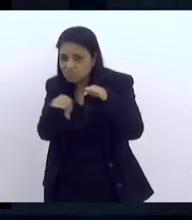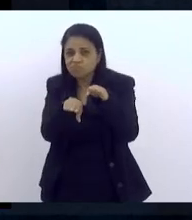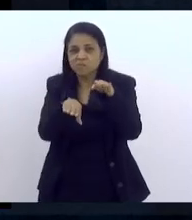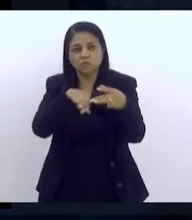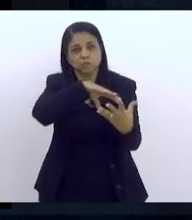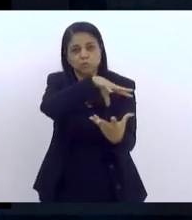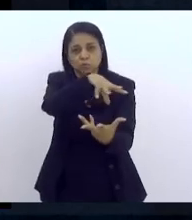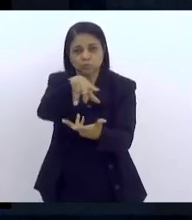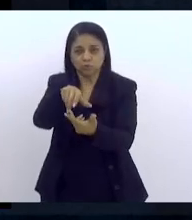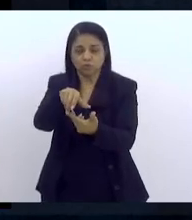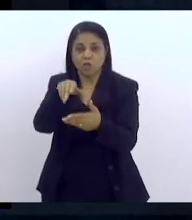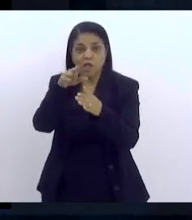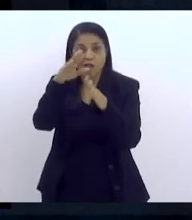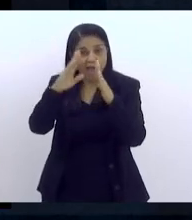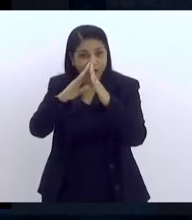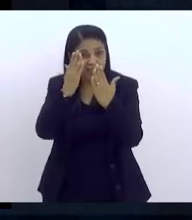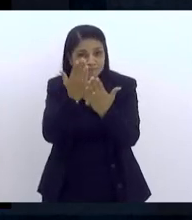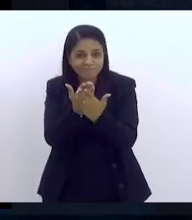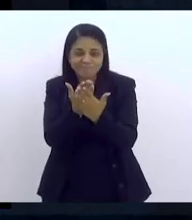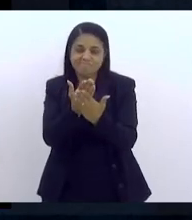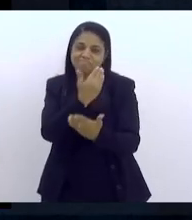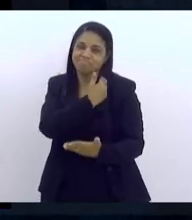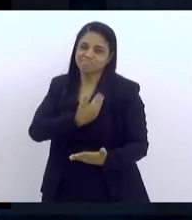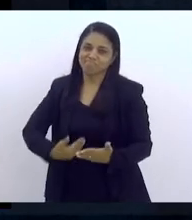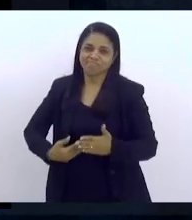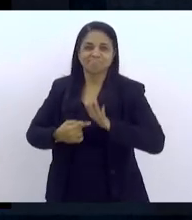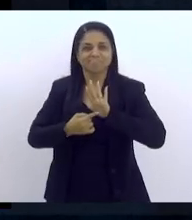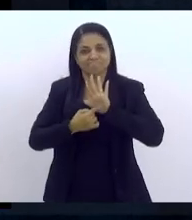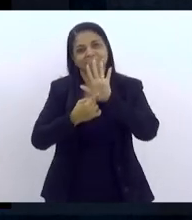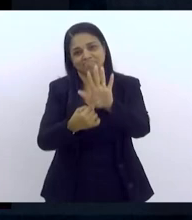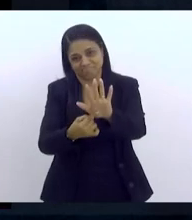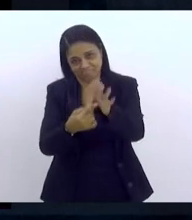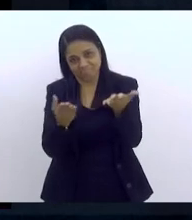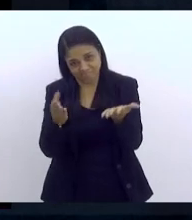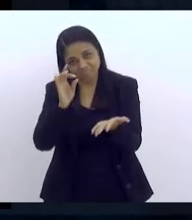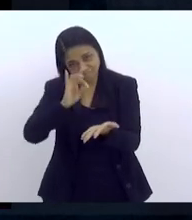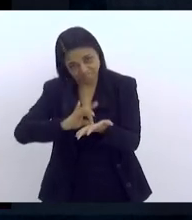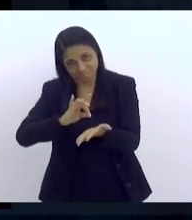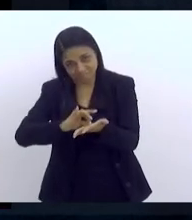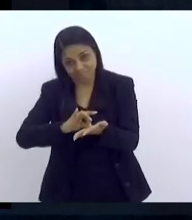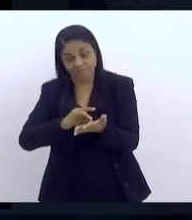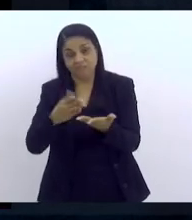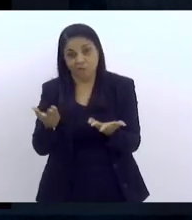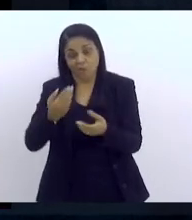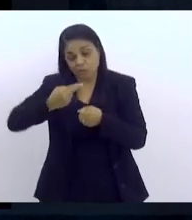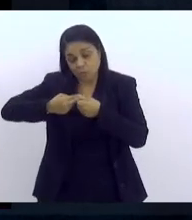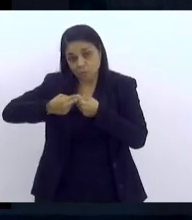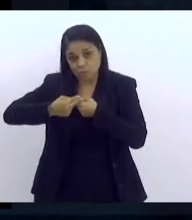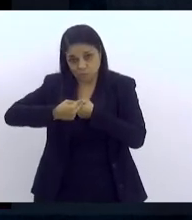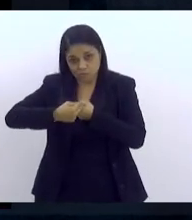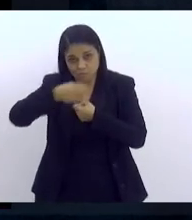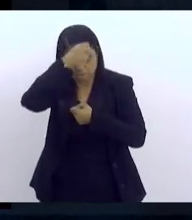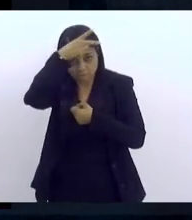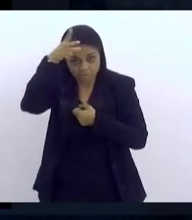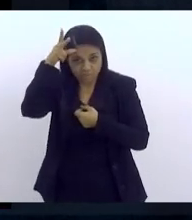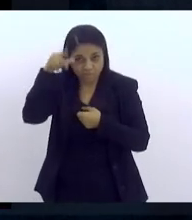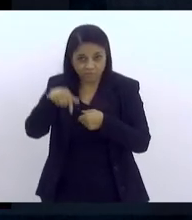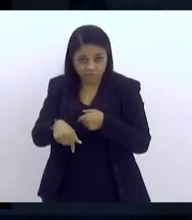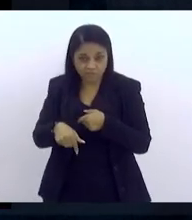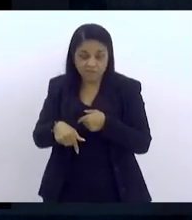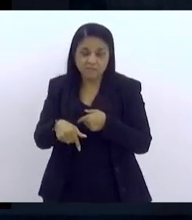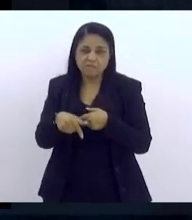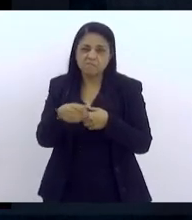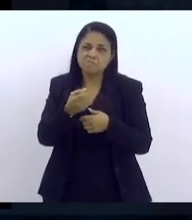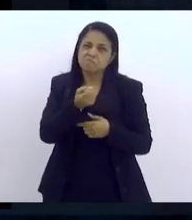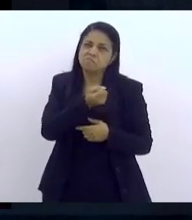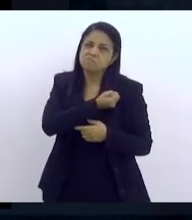é na escola pública que isso também vai aparecer. Então, hoje, no município, gente pode, um número aproximado